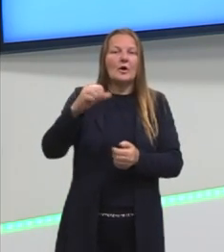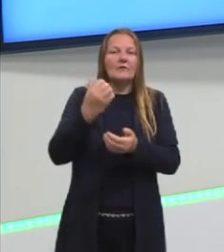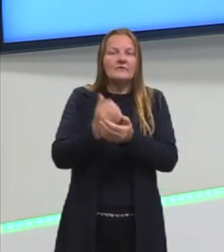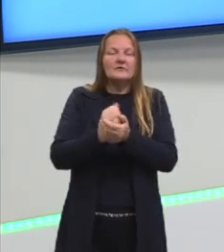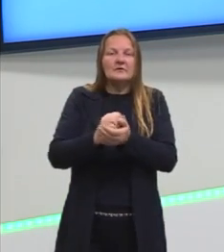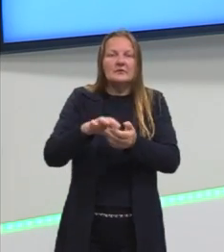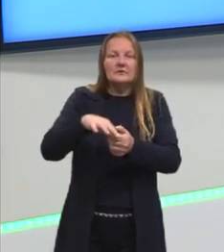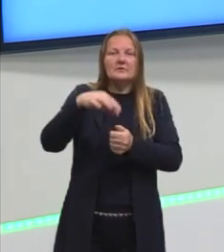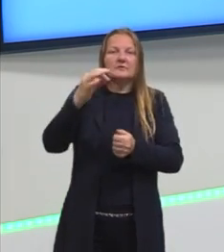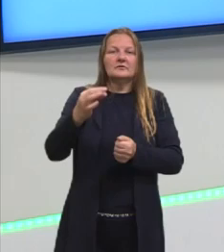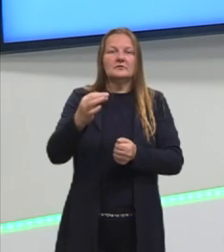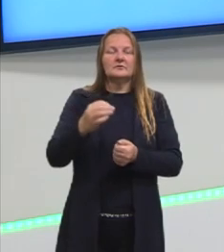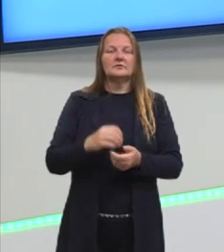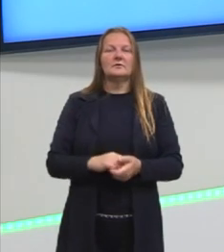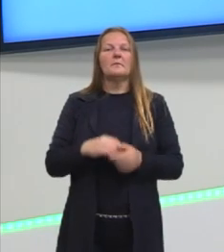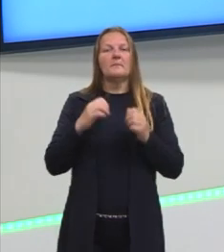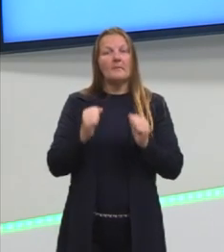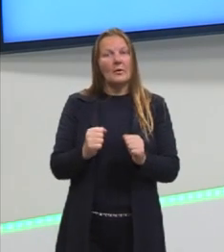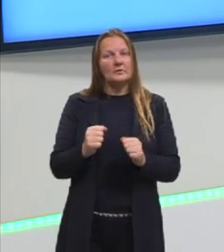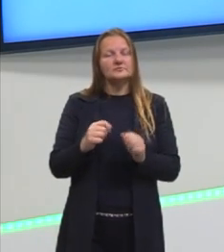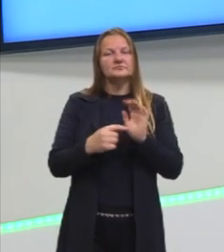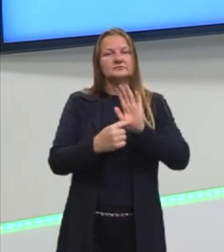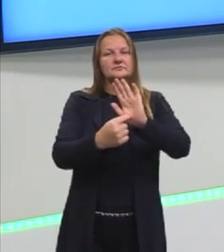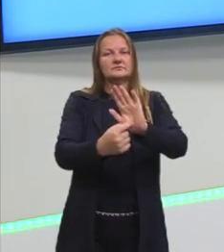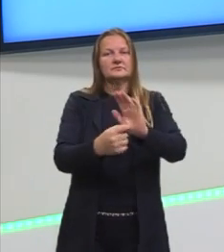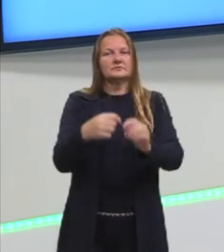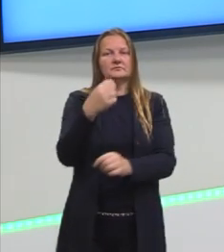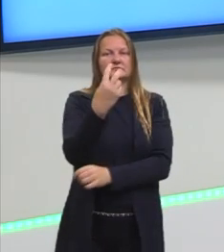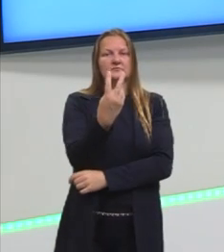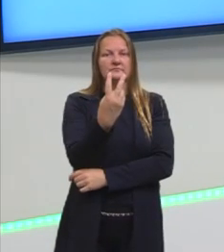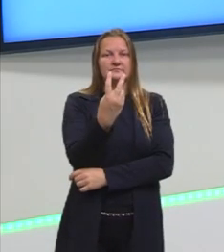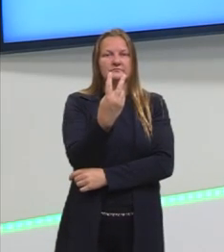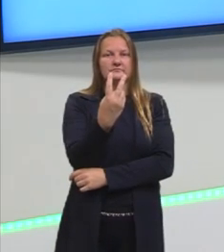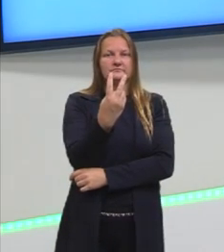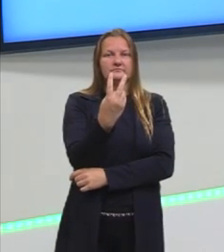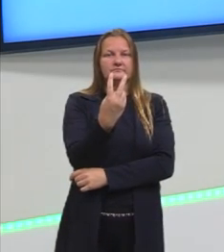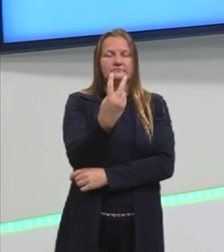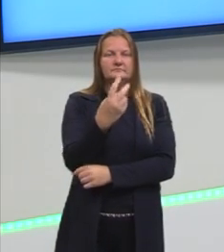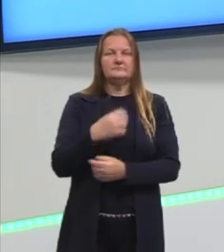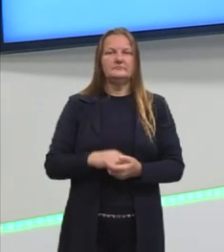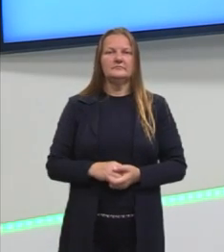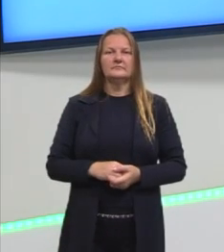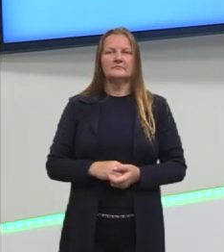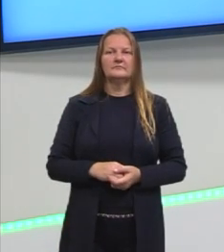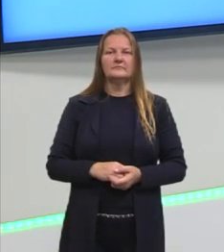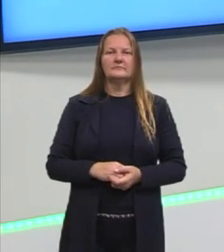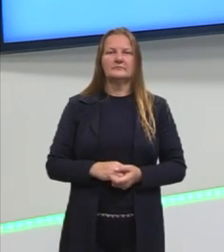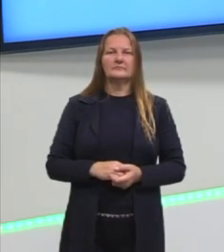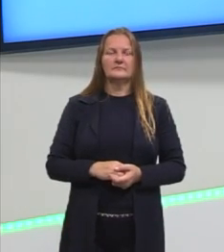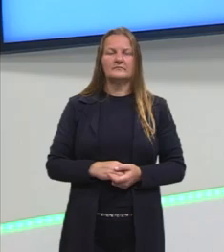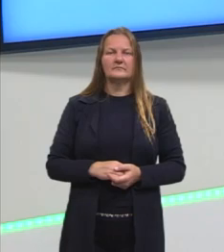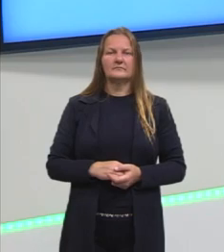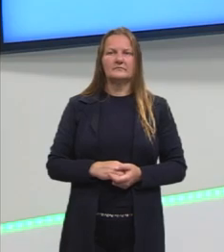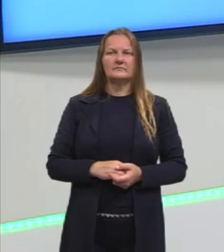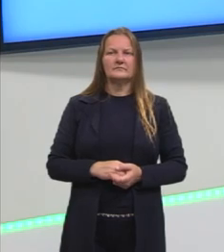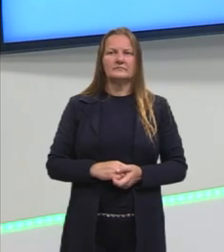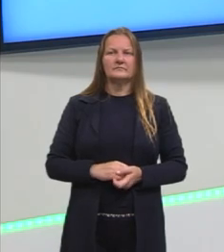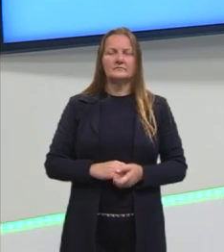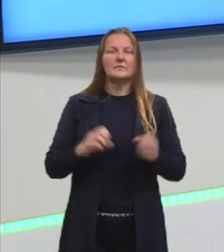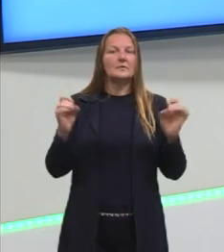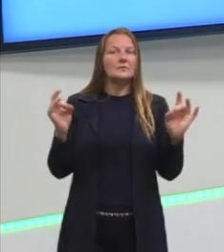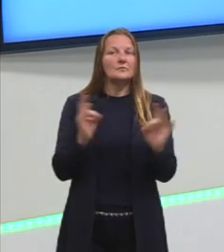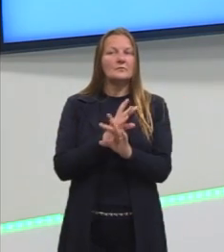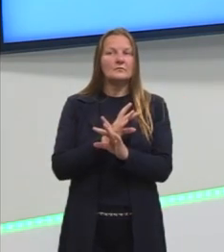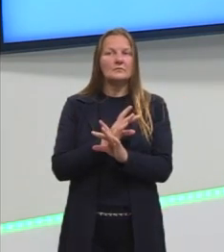essa retirada aí, pode, a cada 9 vezes, 2 dessas vezes, sair na ordem que a gente queria definir. Prontinho.